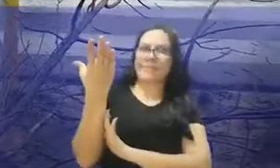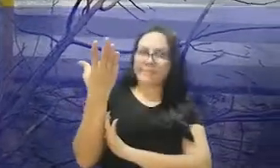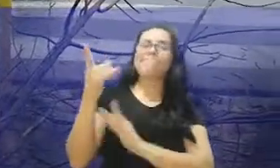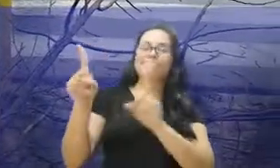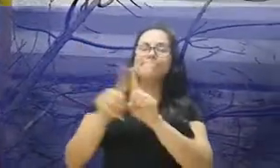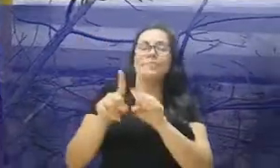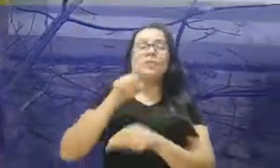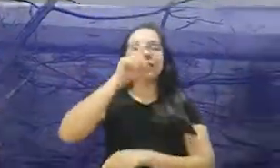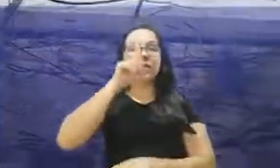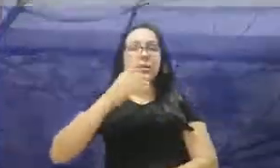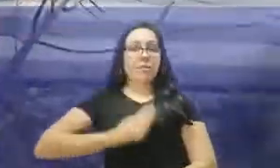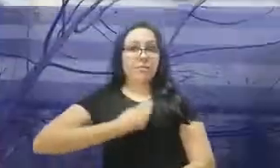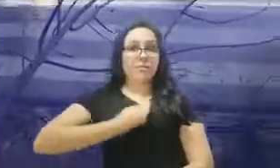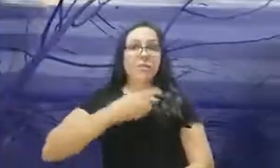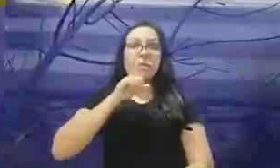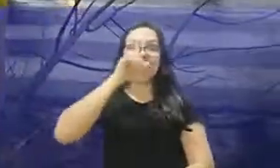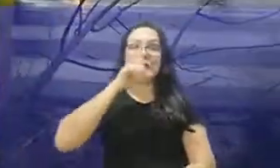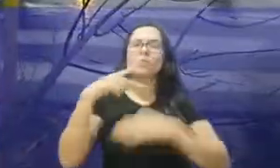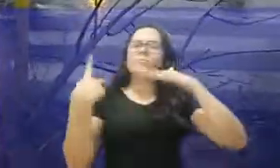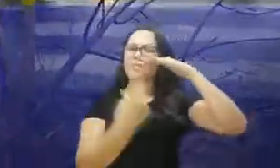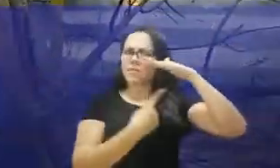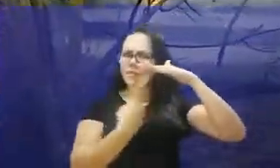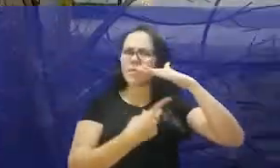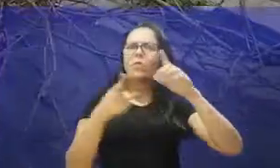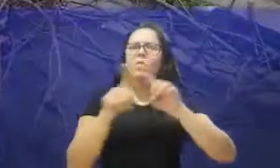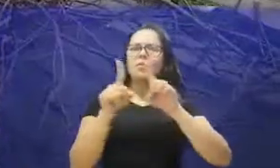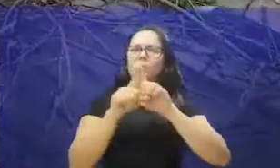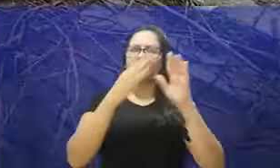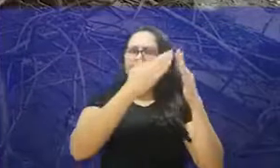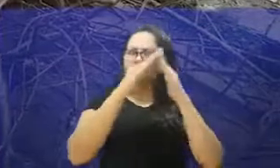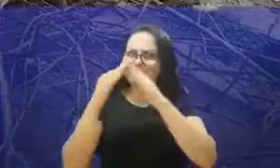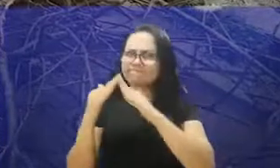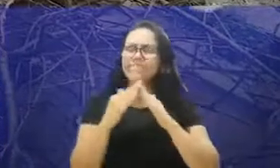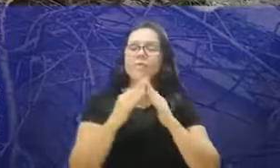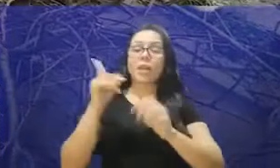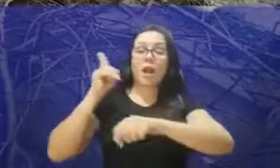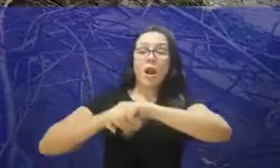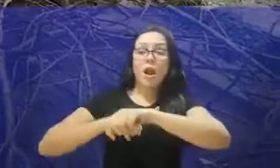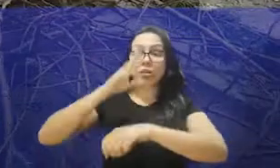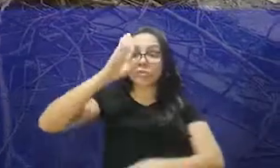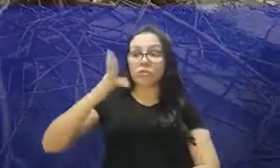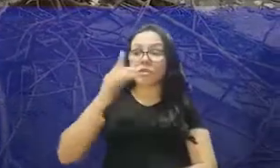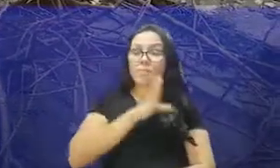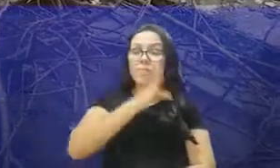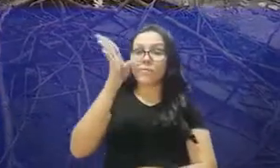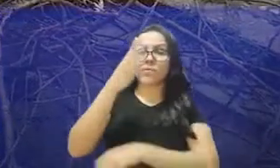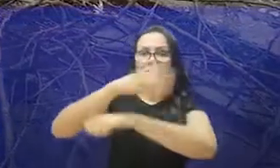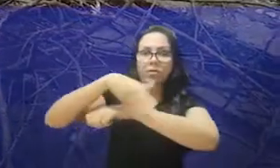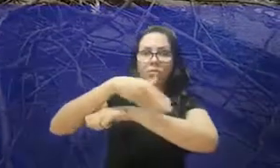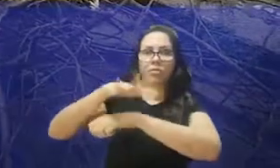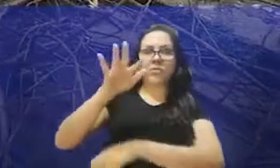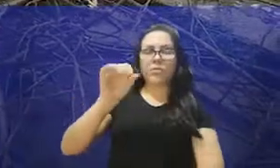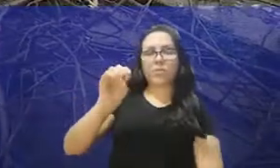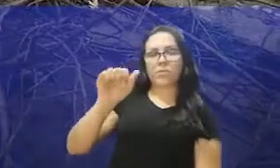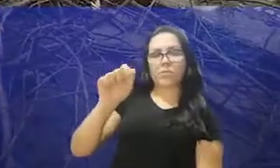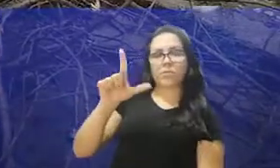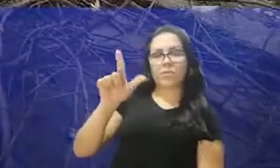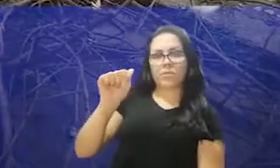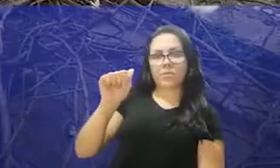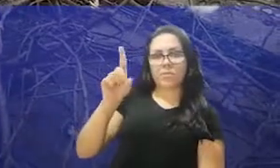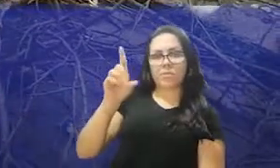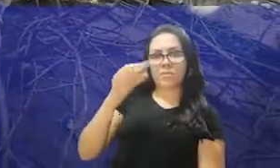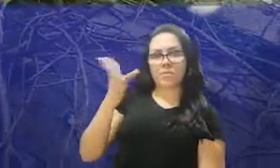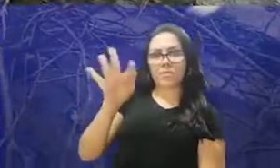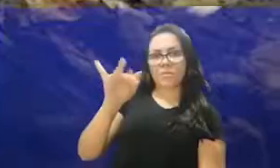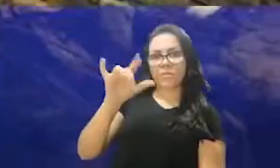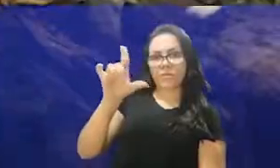enrolamento, risco à vida e risco ao patrimônio. A gente já, de momento, já viemos direto para o local aqui, na Rua Senador Salgado Filho,